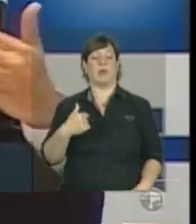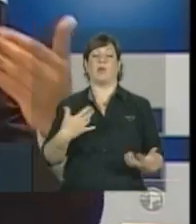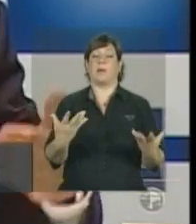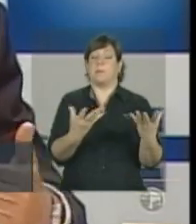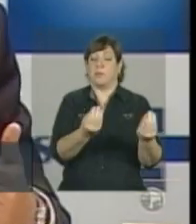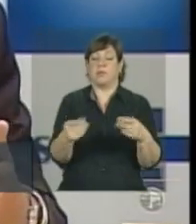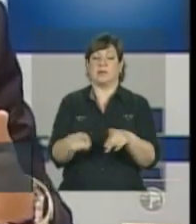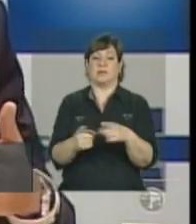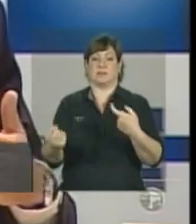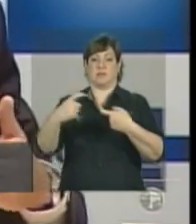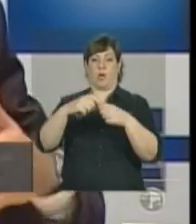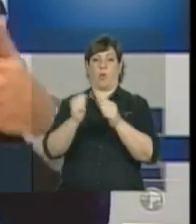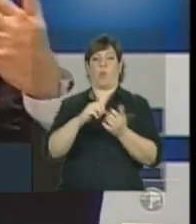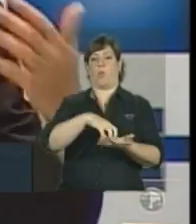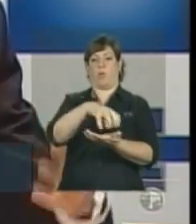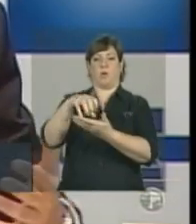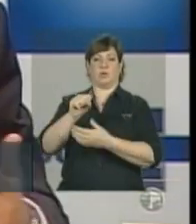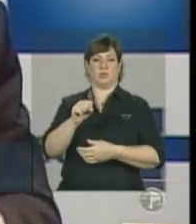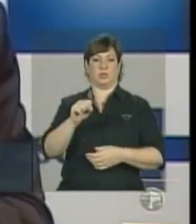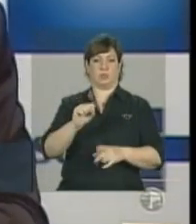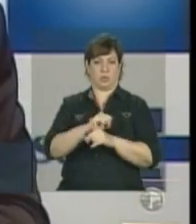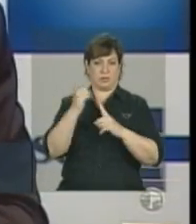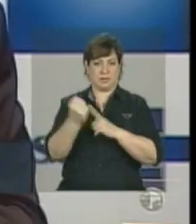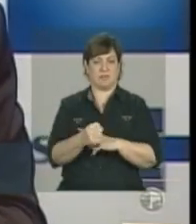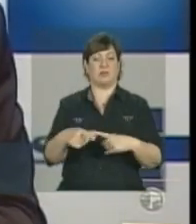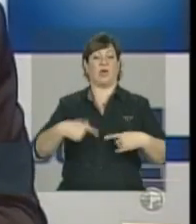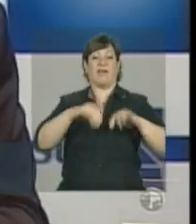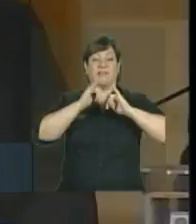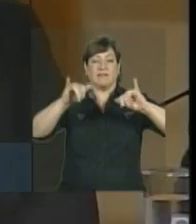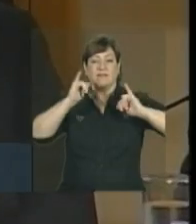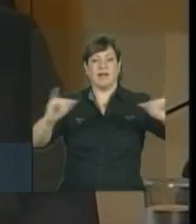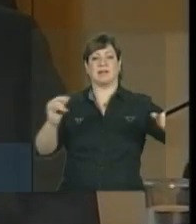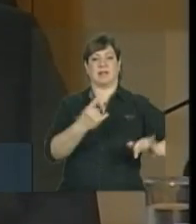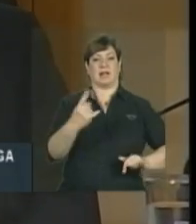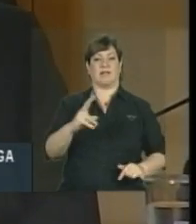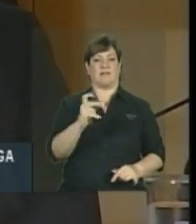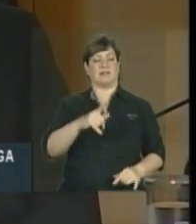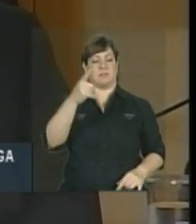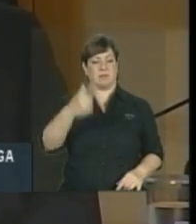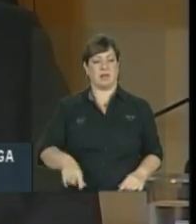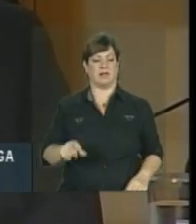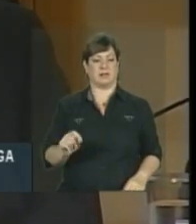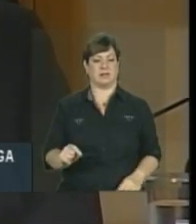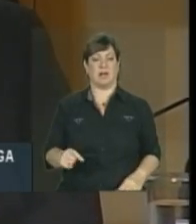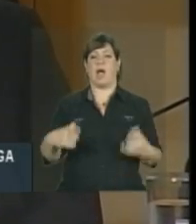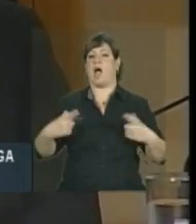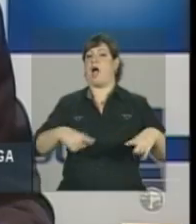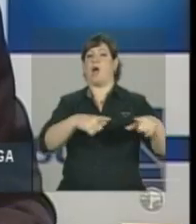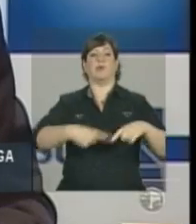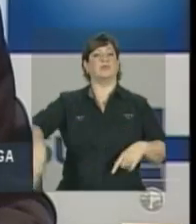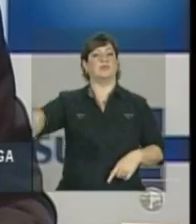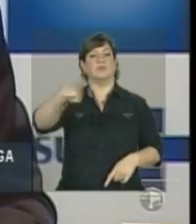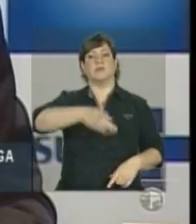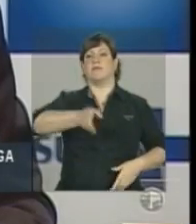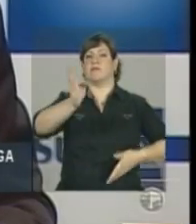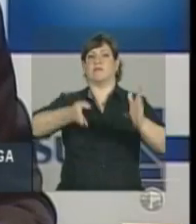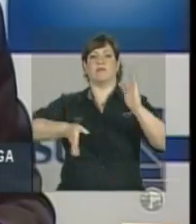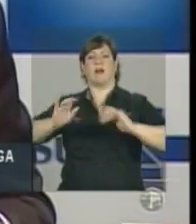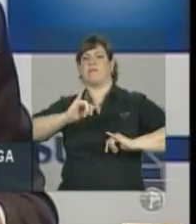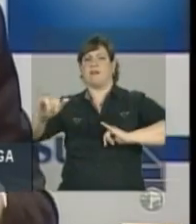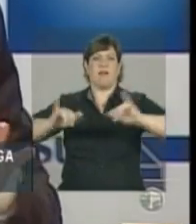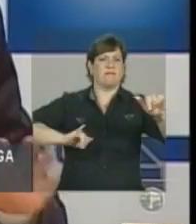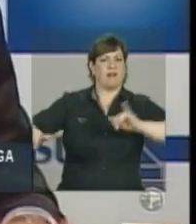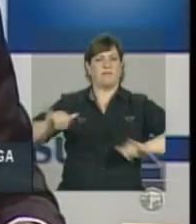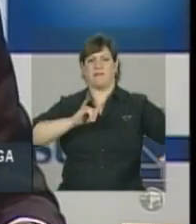parceria também com os movimentos sociais, para que a gente divulgasse cada vez mais, viu, André? Por onde andarem aí, cutuca lá na